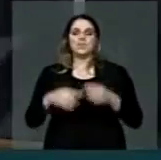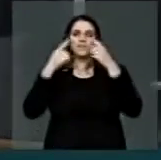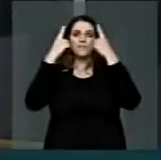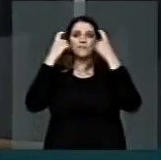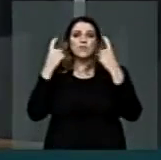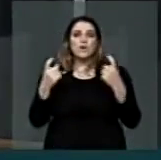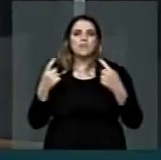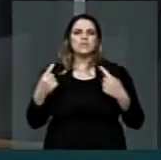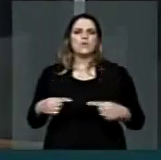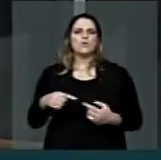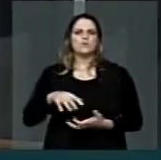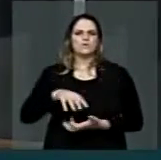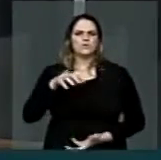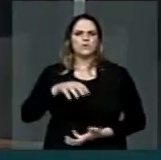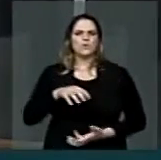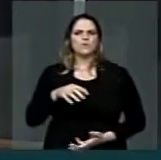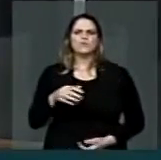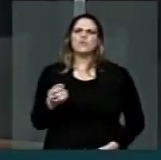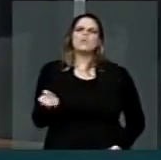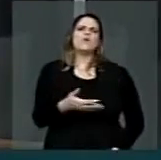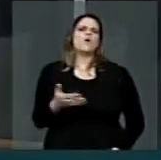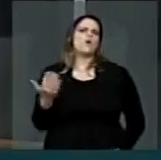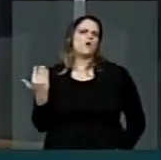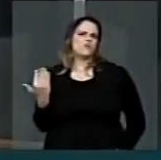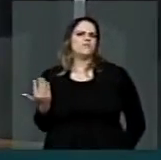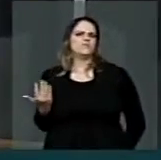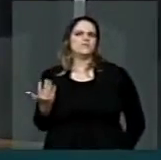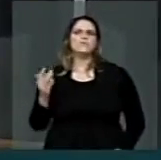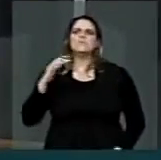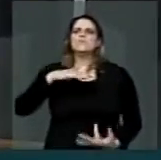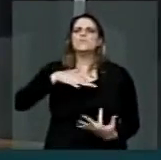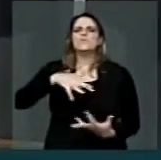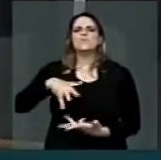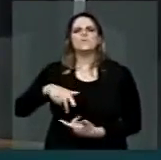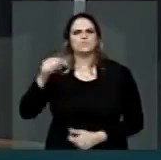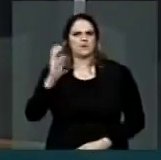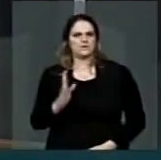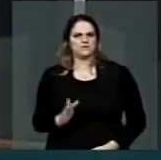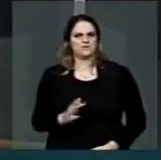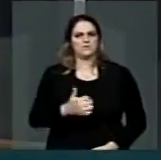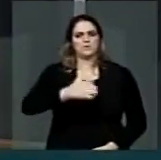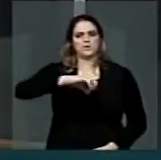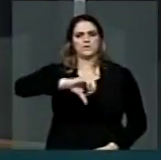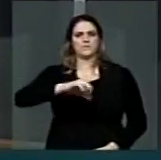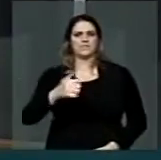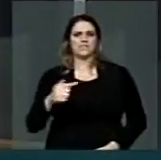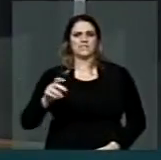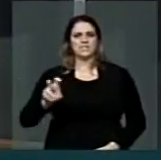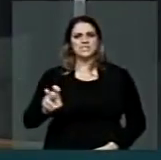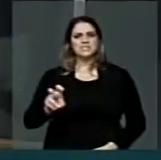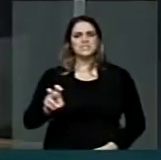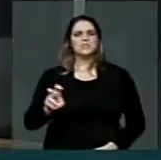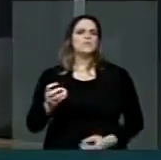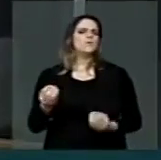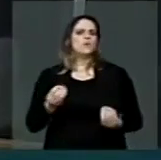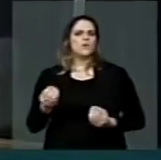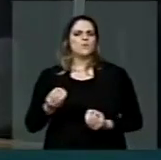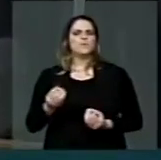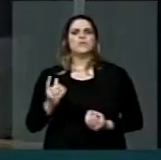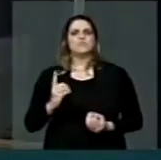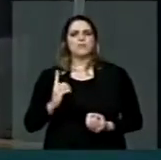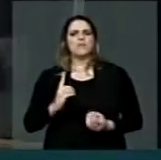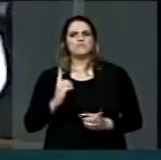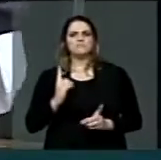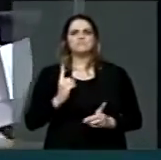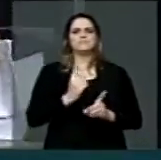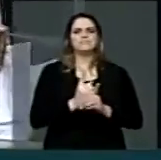um fenômeno de notificação recente no mundo e no Brasil. No ano de 1975, os abusos aos idosos foram descritos em